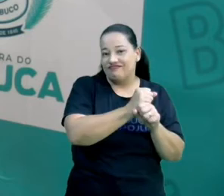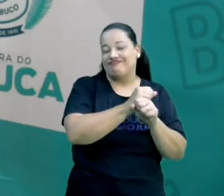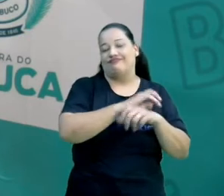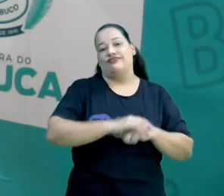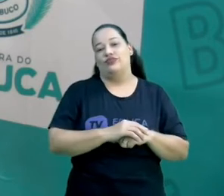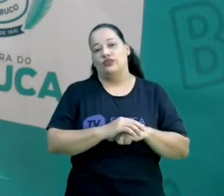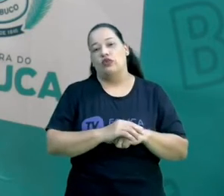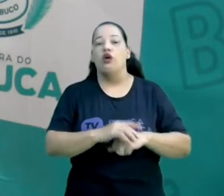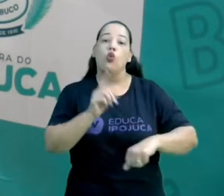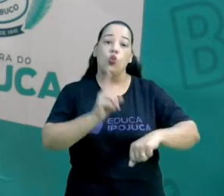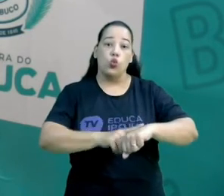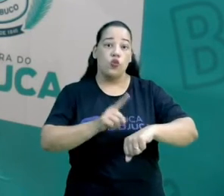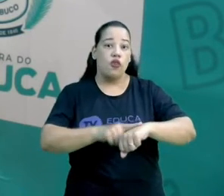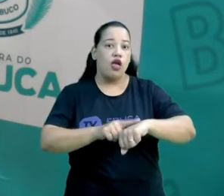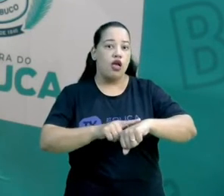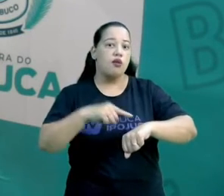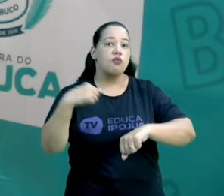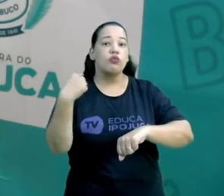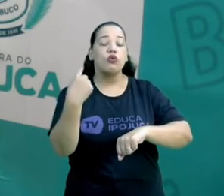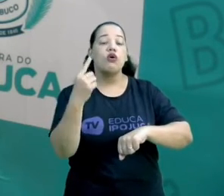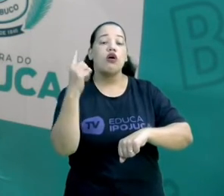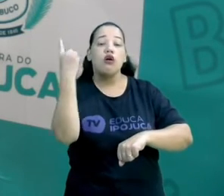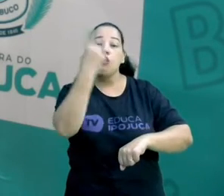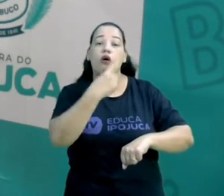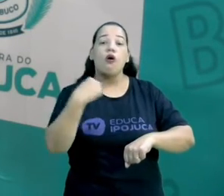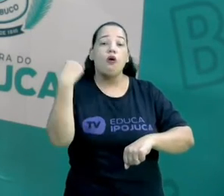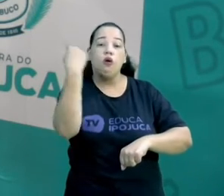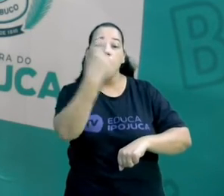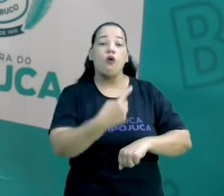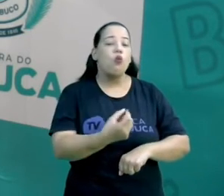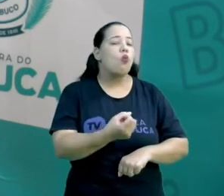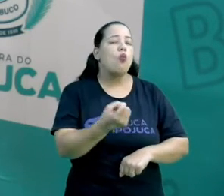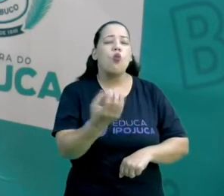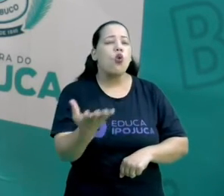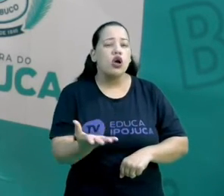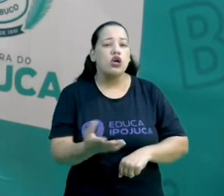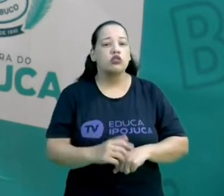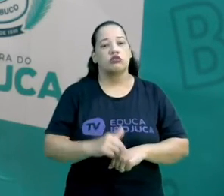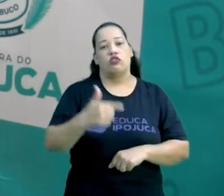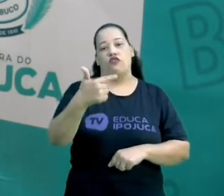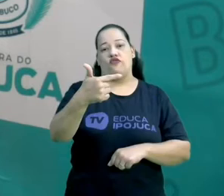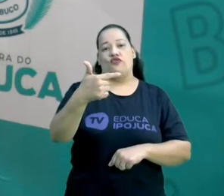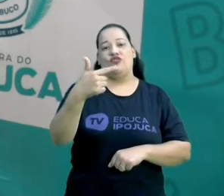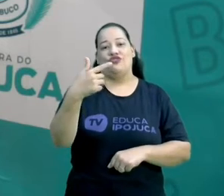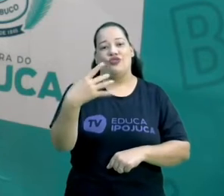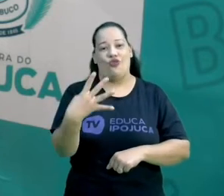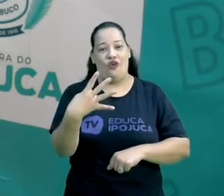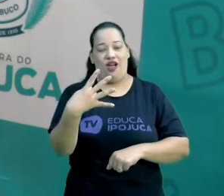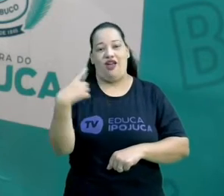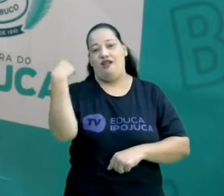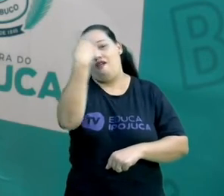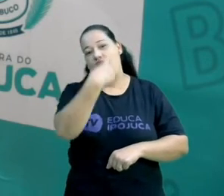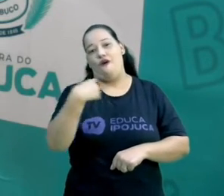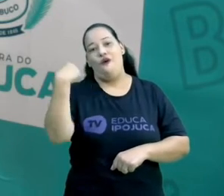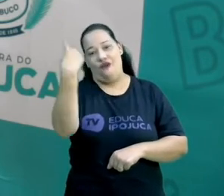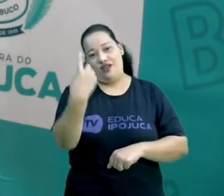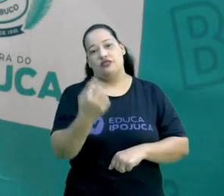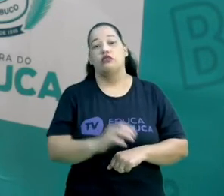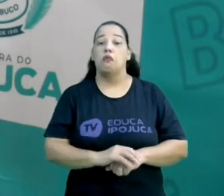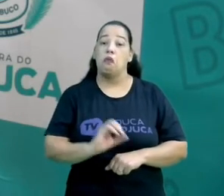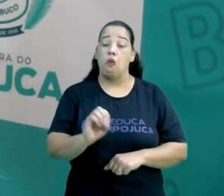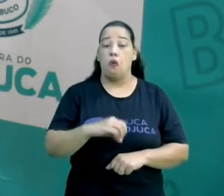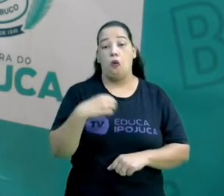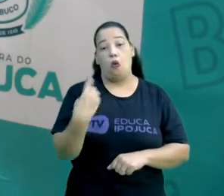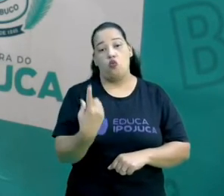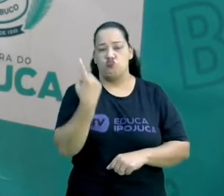tempo de duração desse giro é de aproximadamente 24 horas, que é um dia,